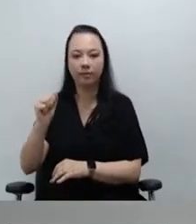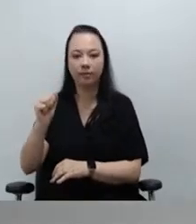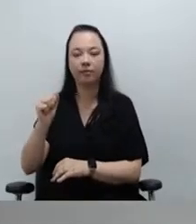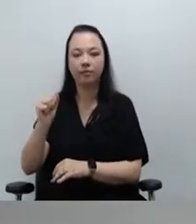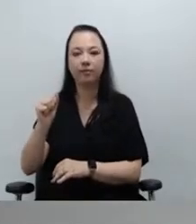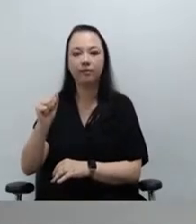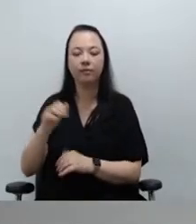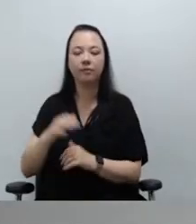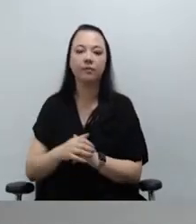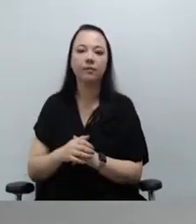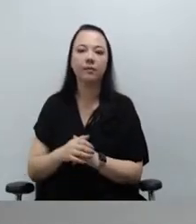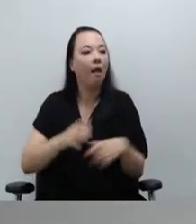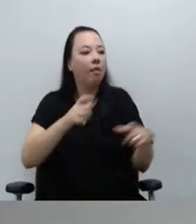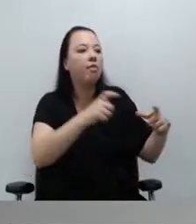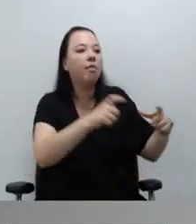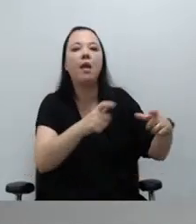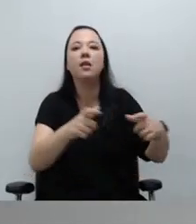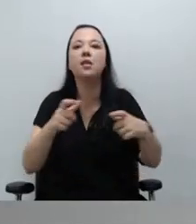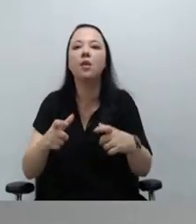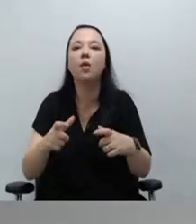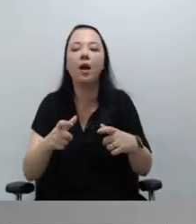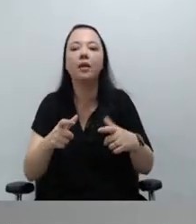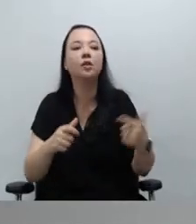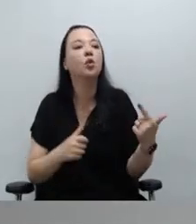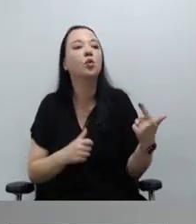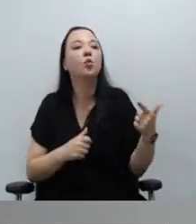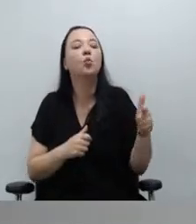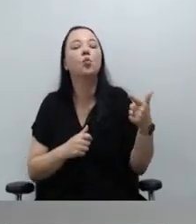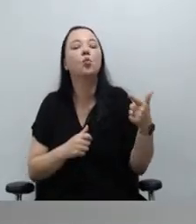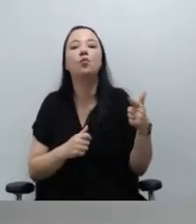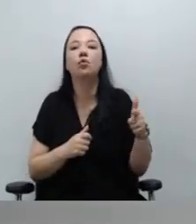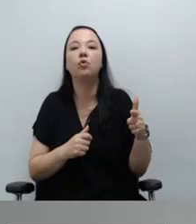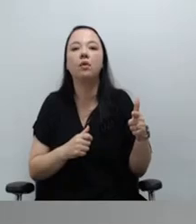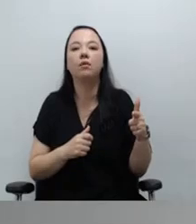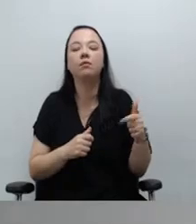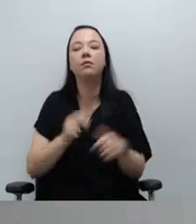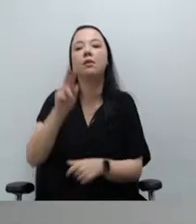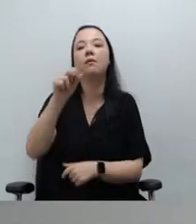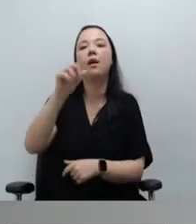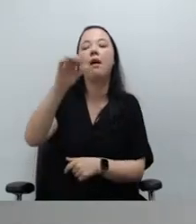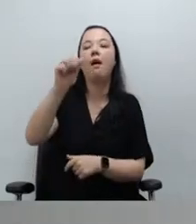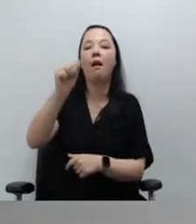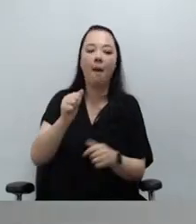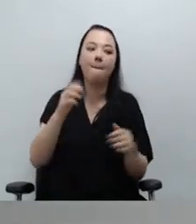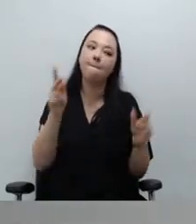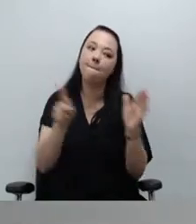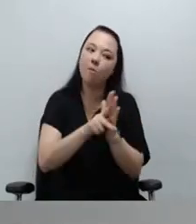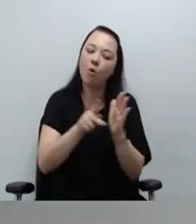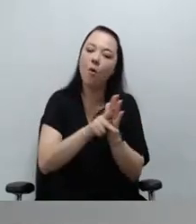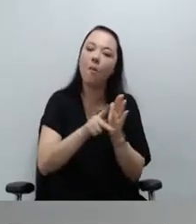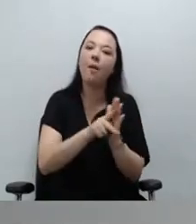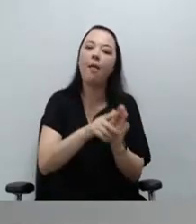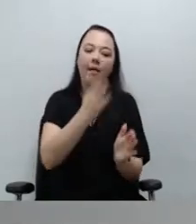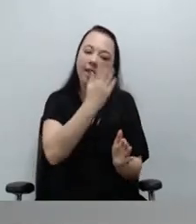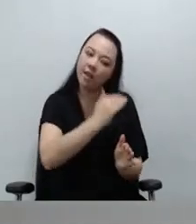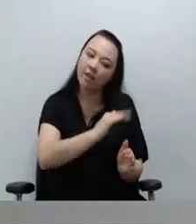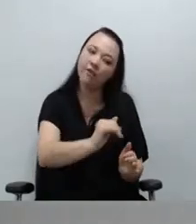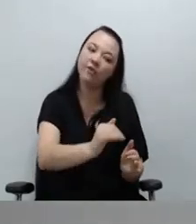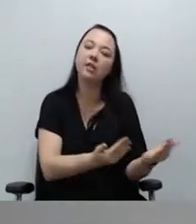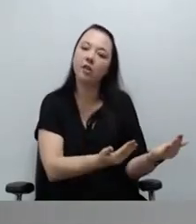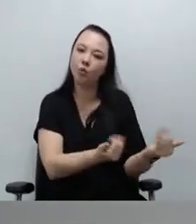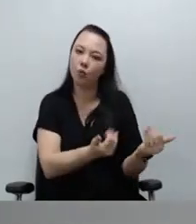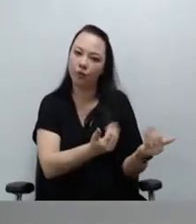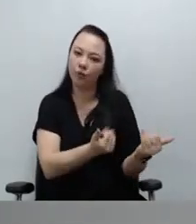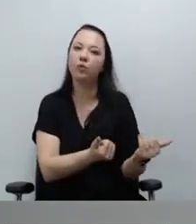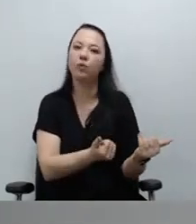nesses locais, não existiria uma vara específica para a infância e juventude, que elas seriam, que a atuação seria